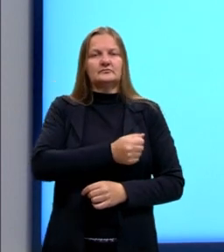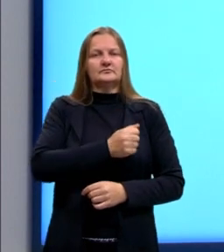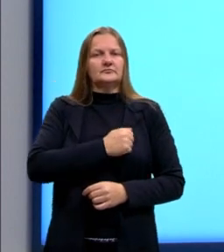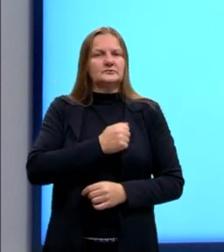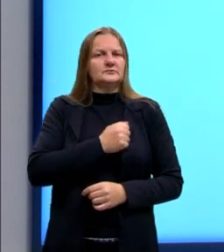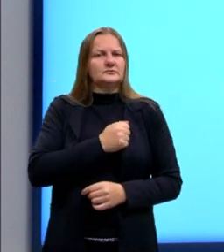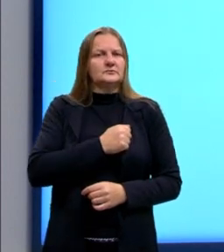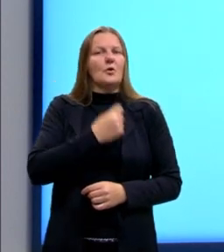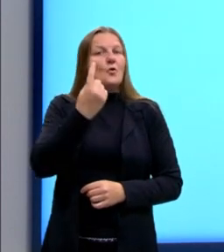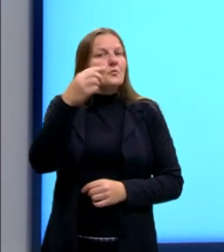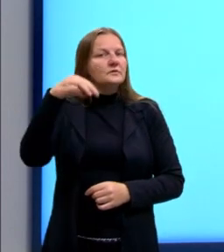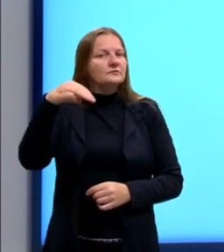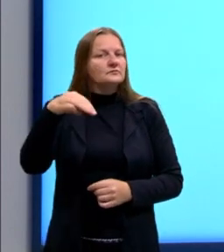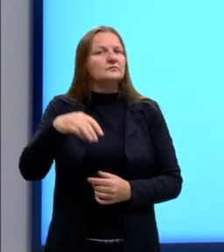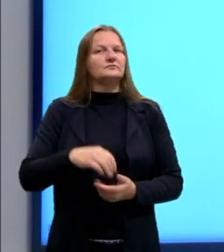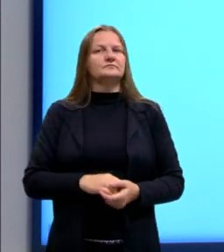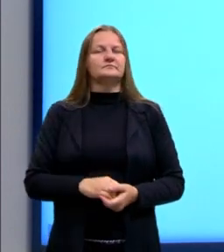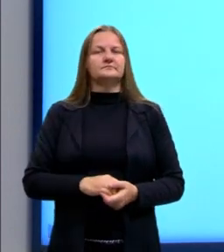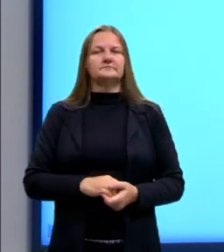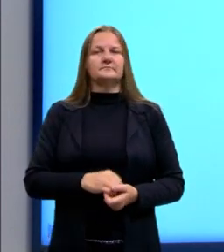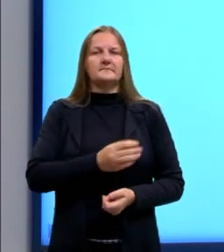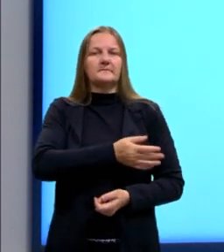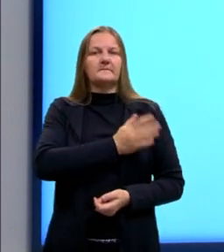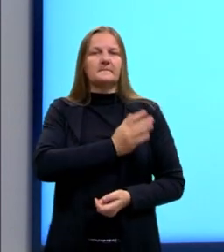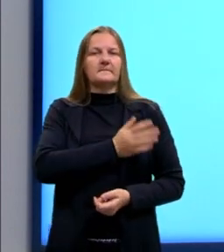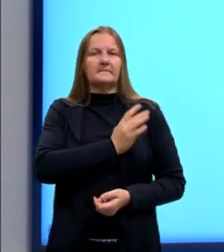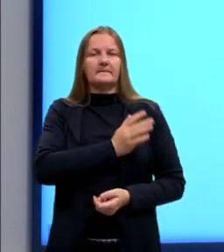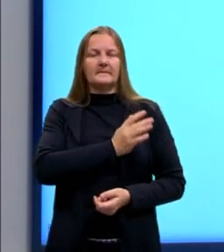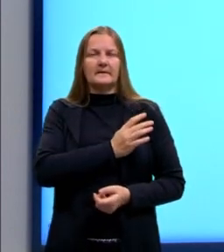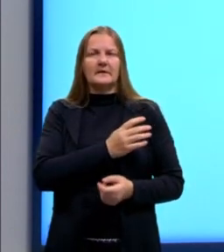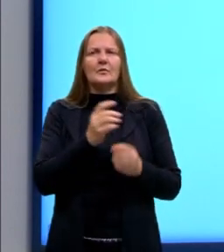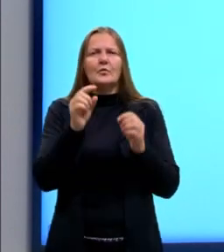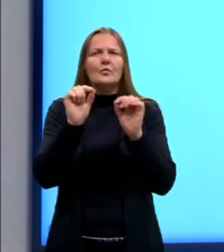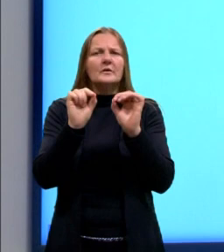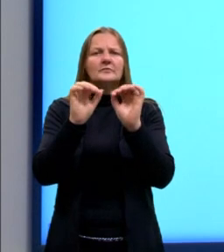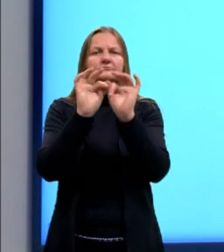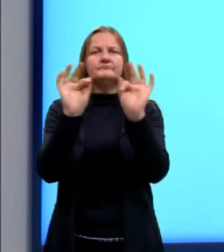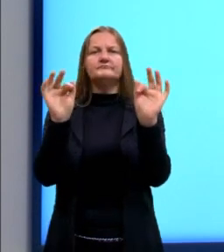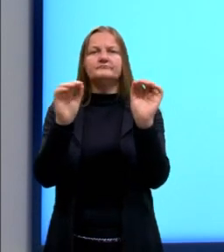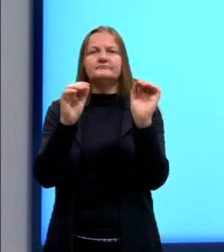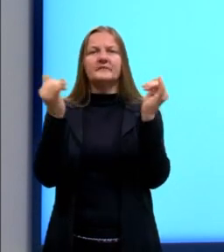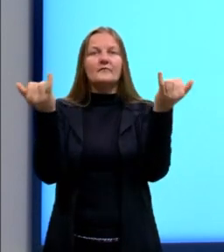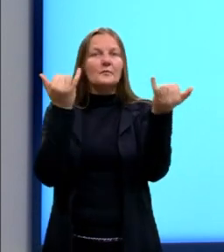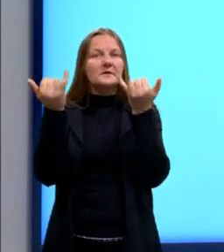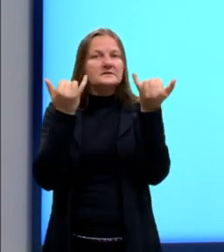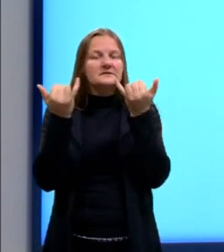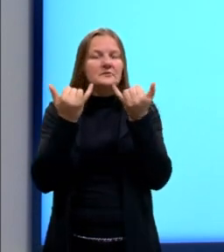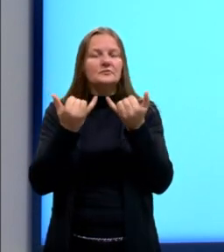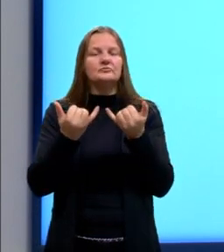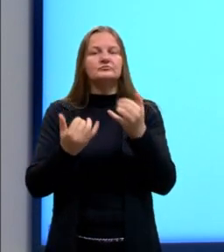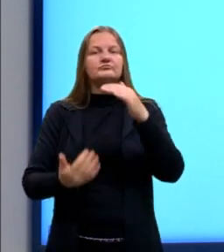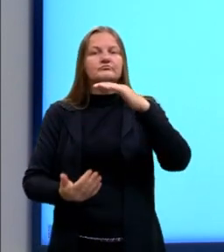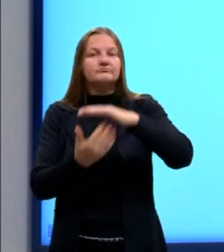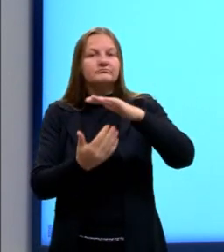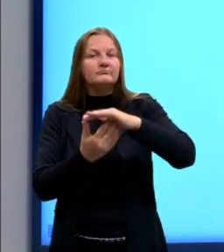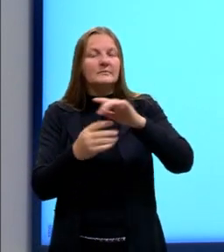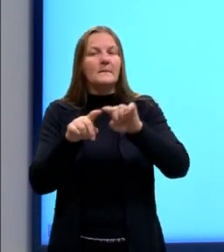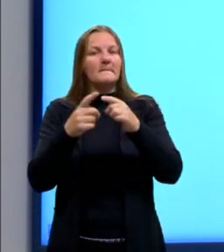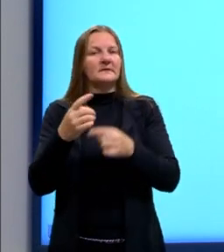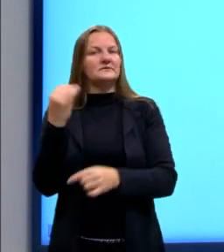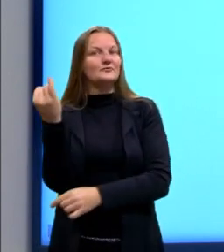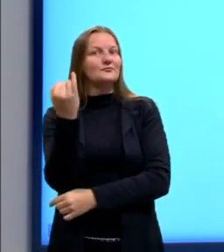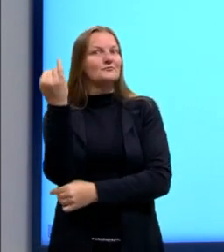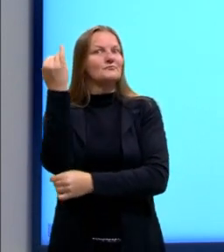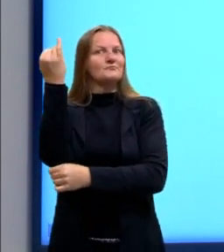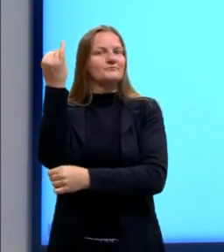por minuto. Aqui nós temos o seguinte, a frequência máxima dele, mas o ideal